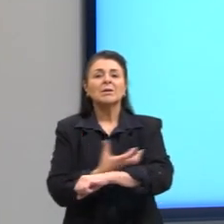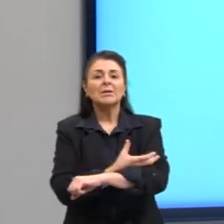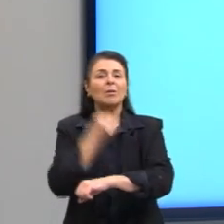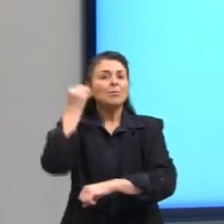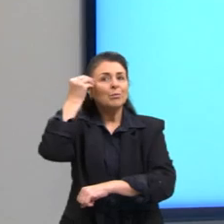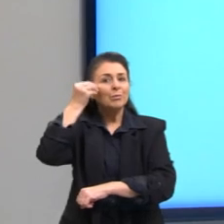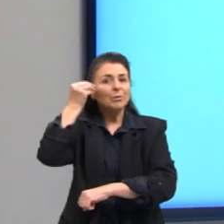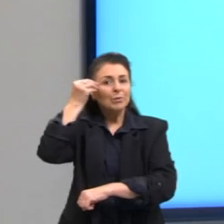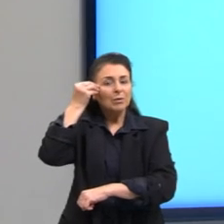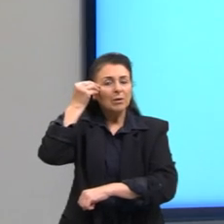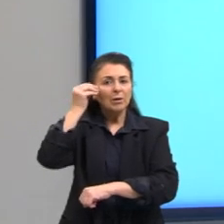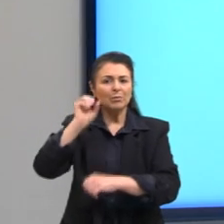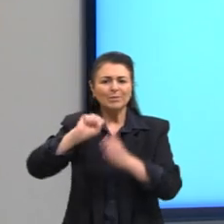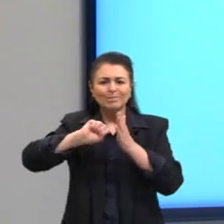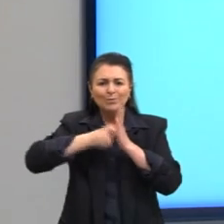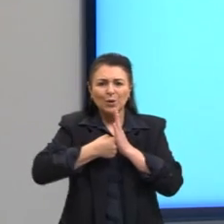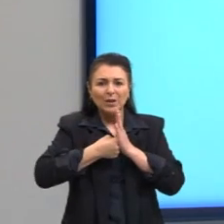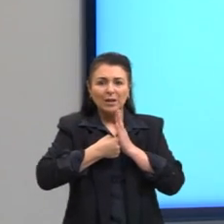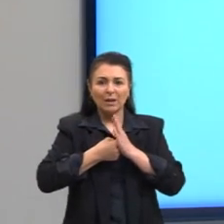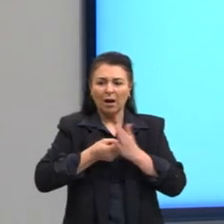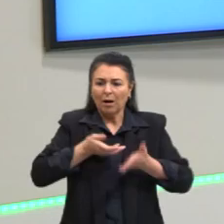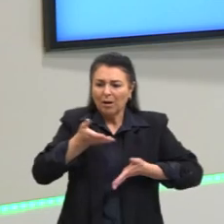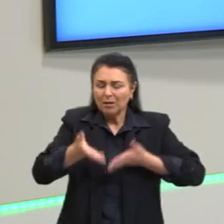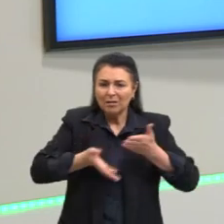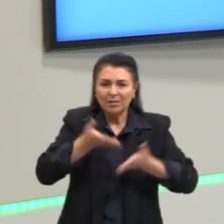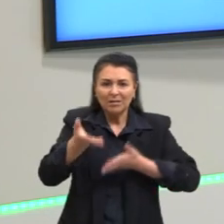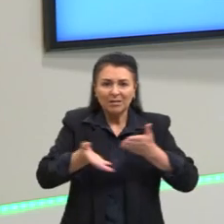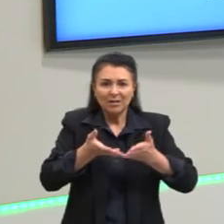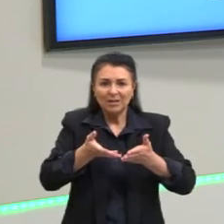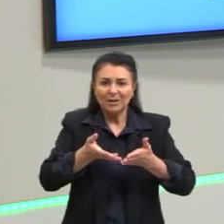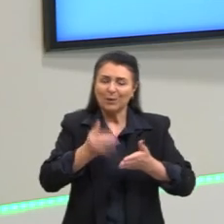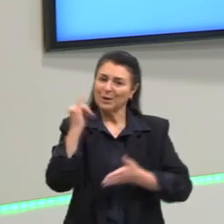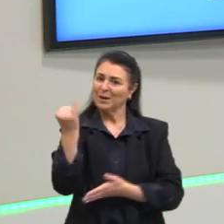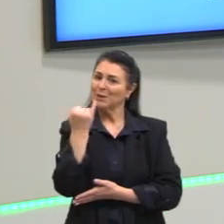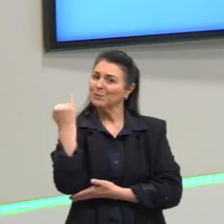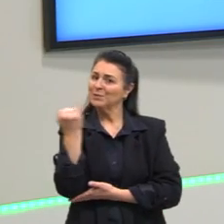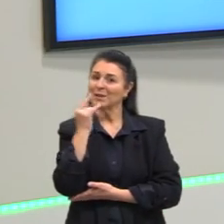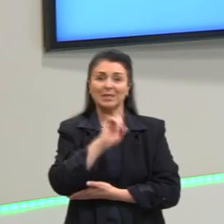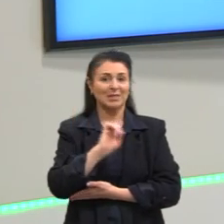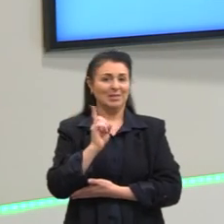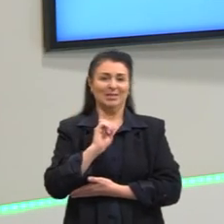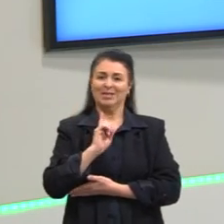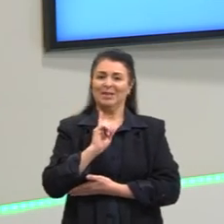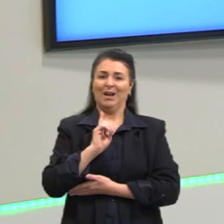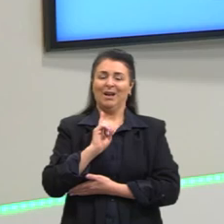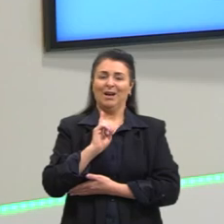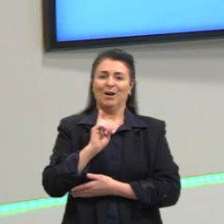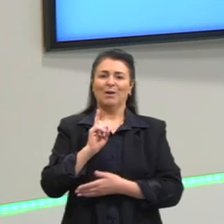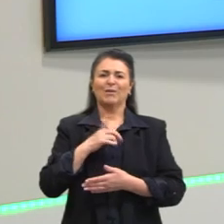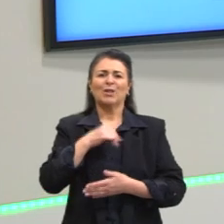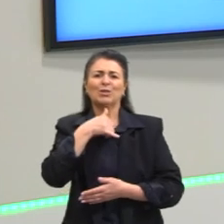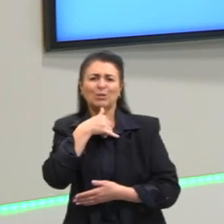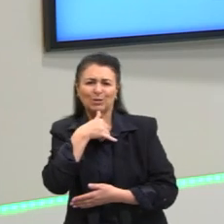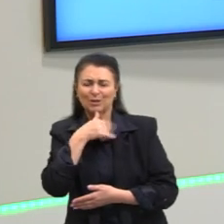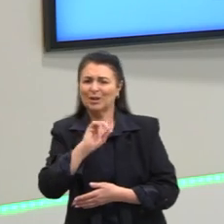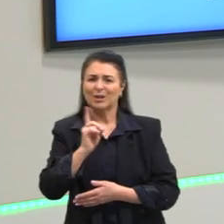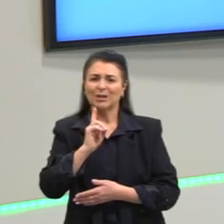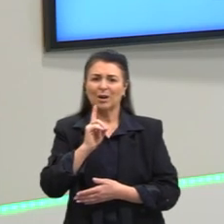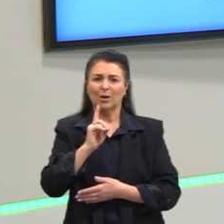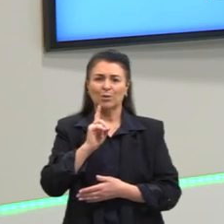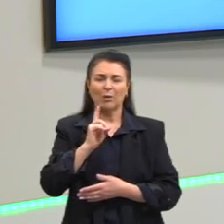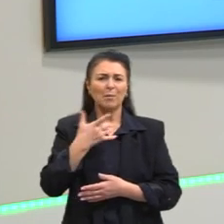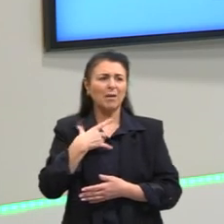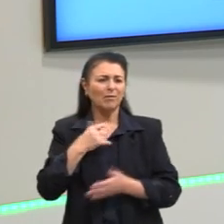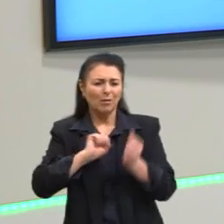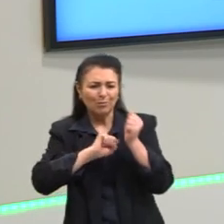resulta no bloqueio da motivação. Muito importante, não se desmotivem. Os números negativos, eles não são um bloqueio,